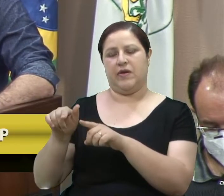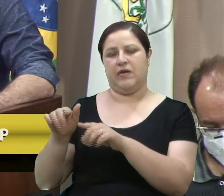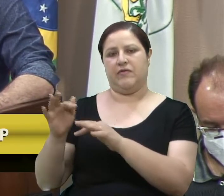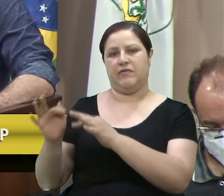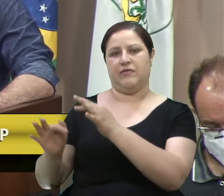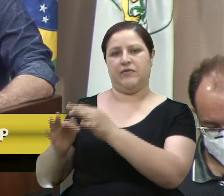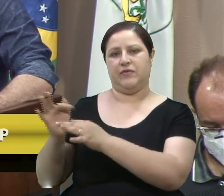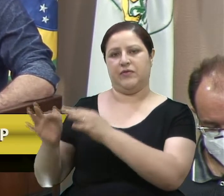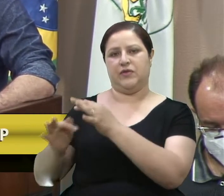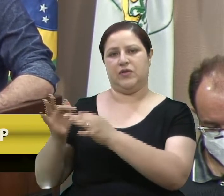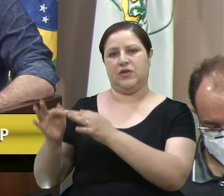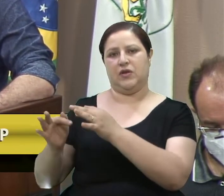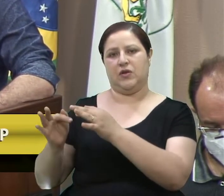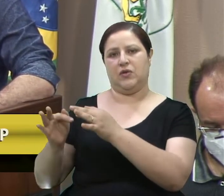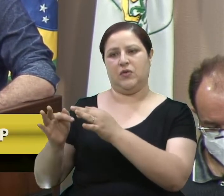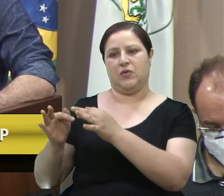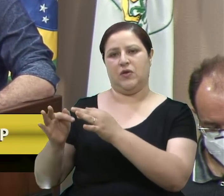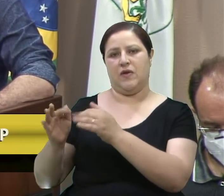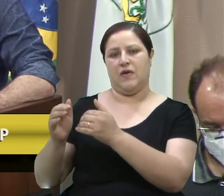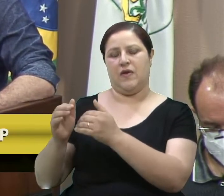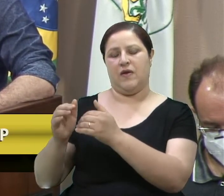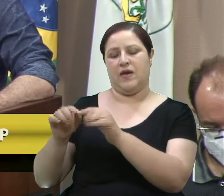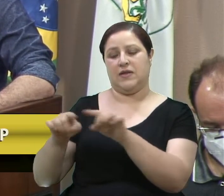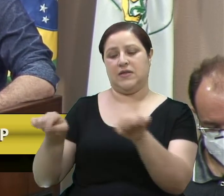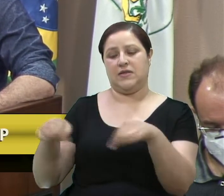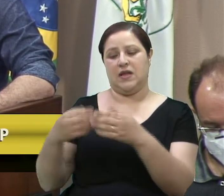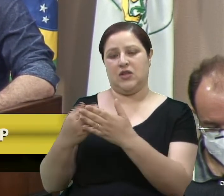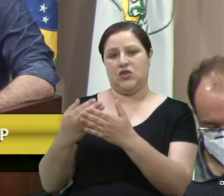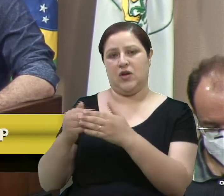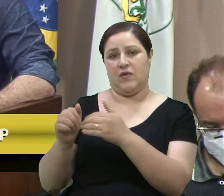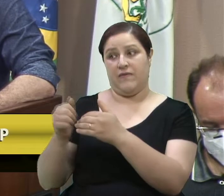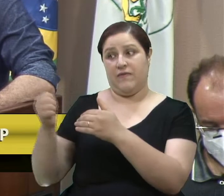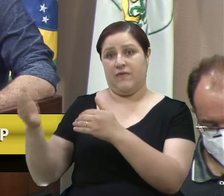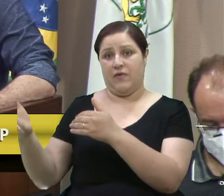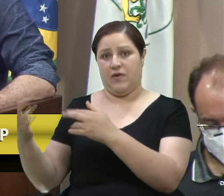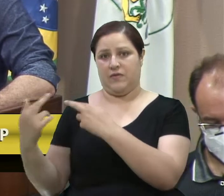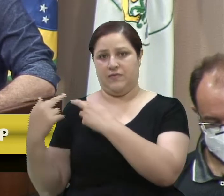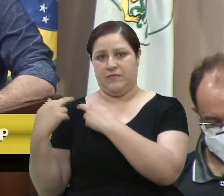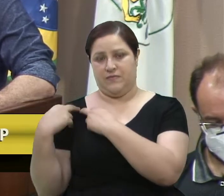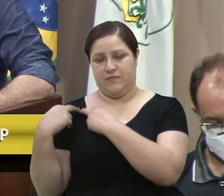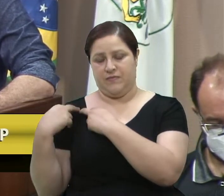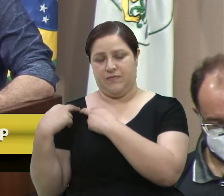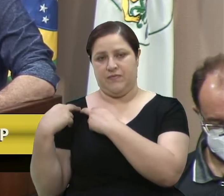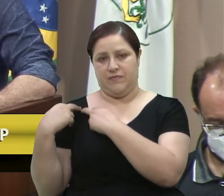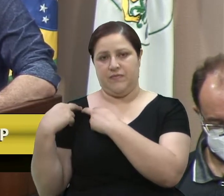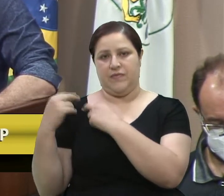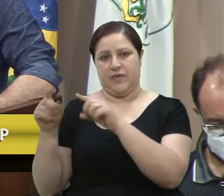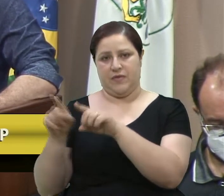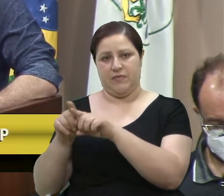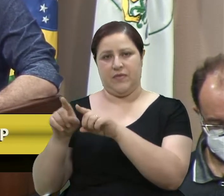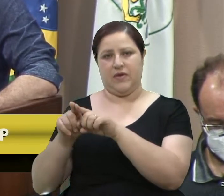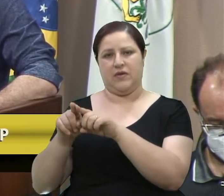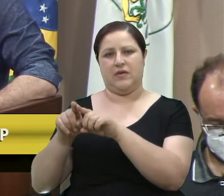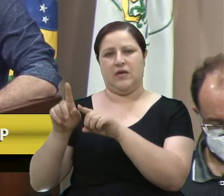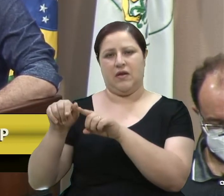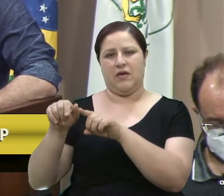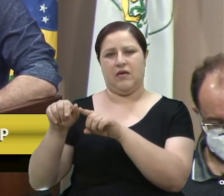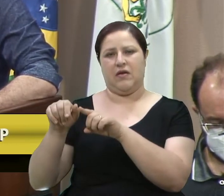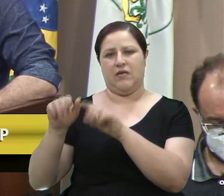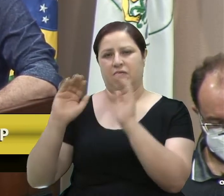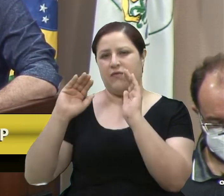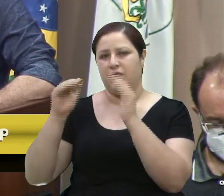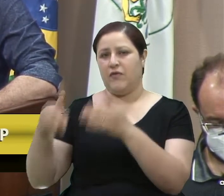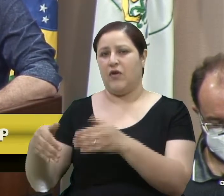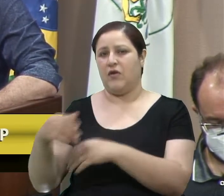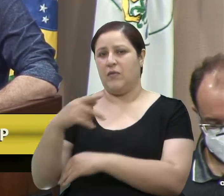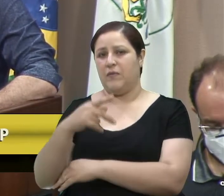extra-classes. É importante ressaltar que eles reforçam bastante a questão do projeto pedagógico, a questão da